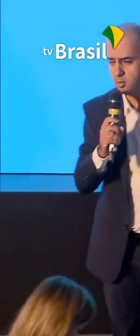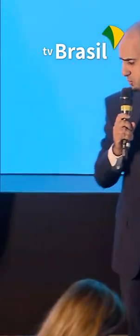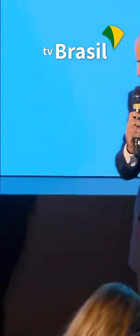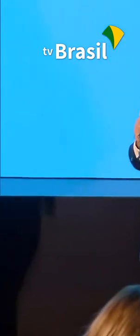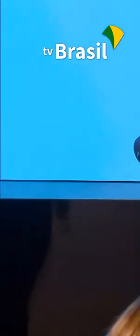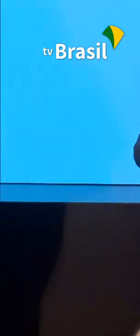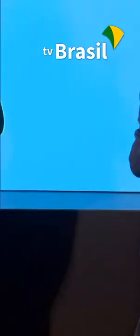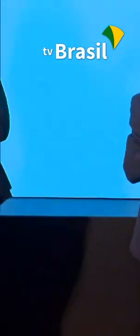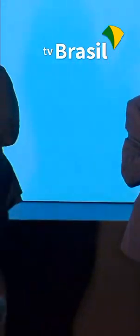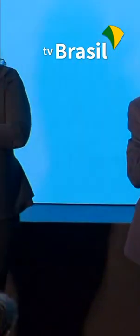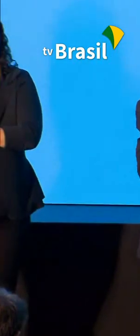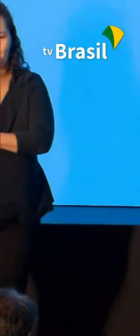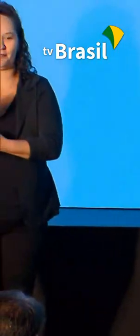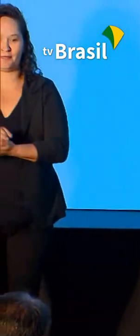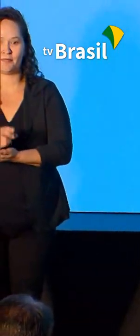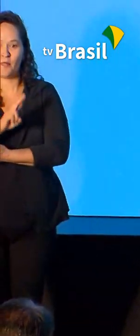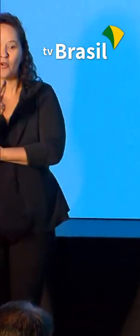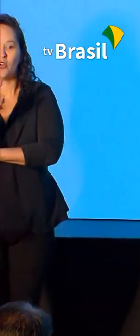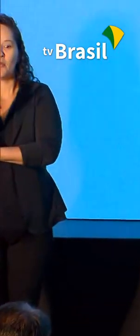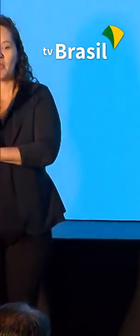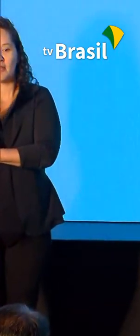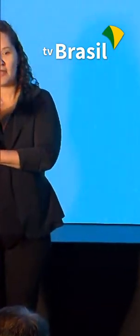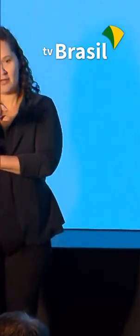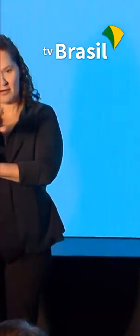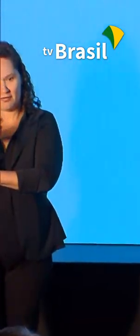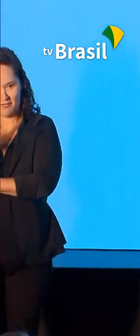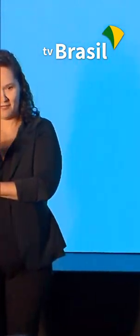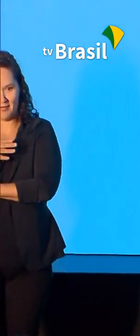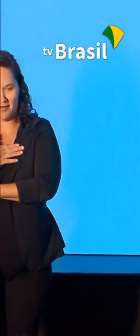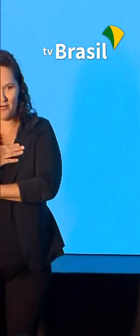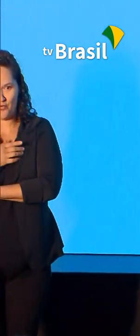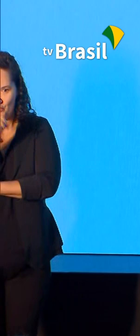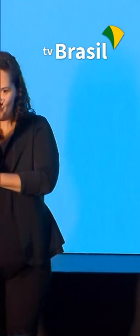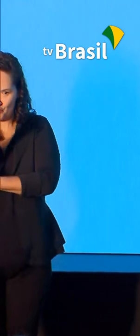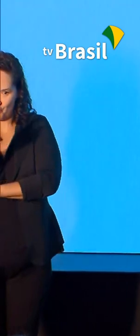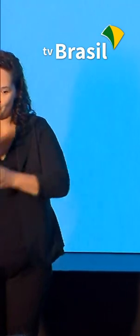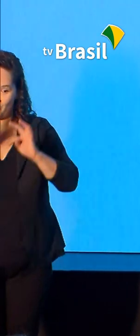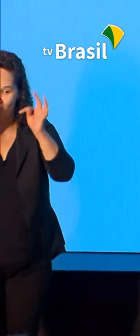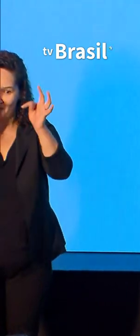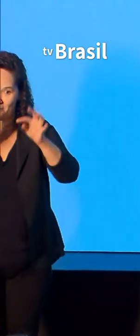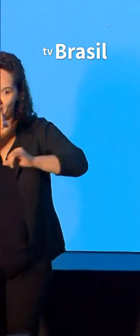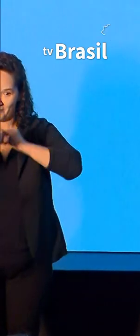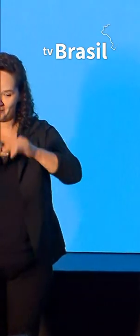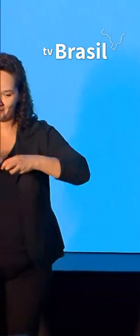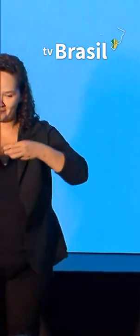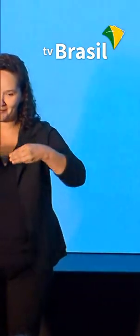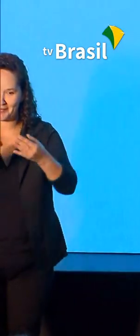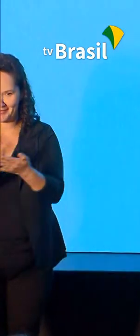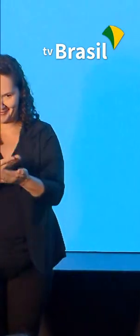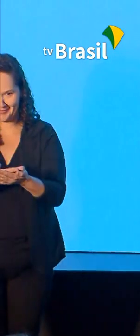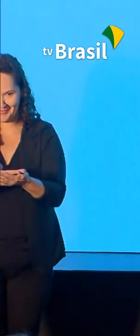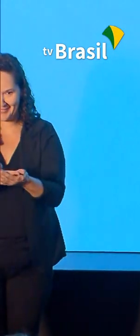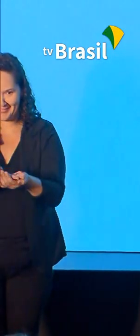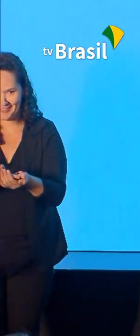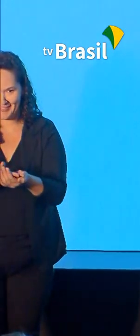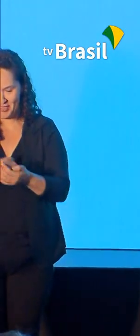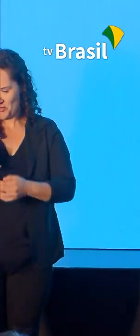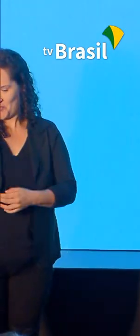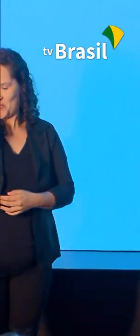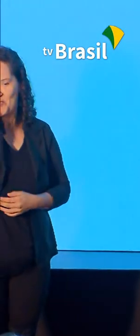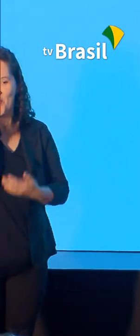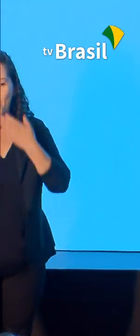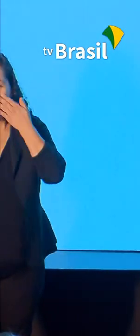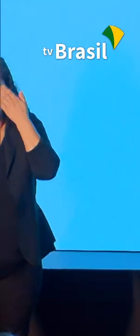Bom dia, meu nome é Daniel Rogério, eu sou diretor de tecnologia da informação do MEC, e tenho a honra aqui de